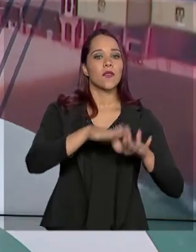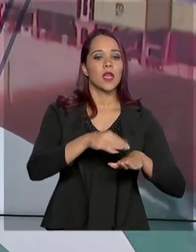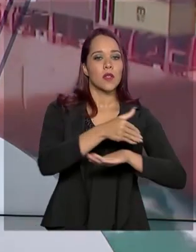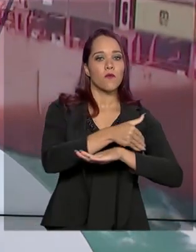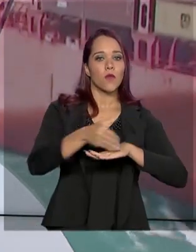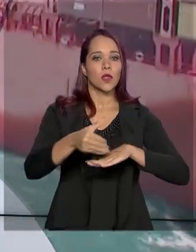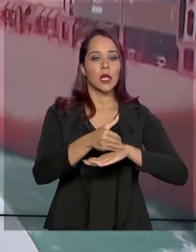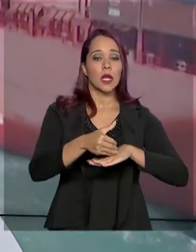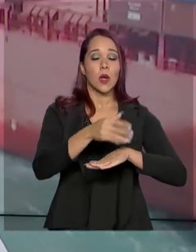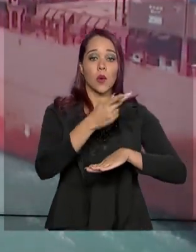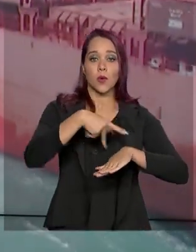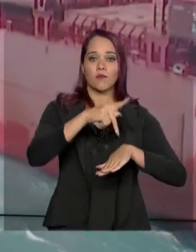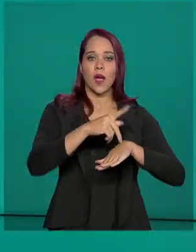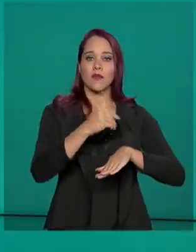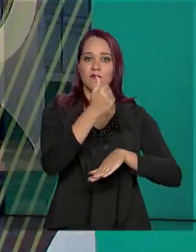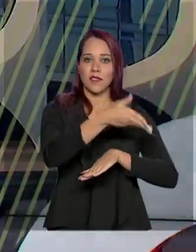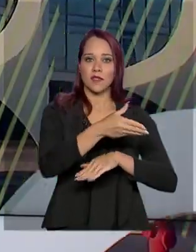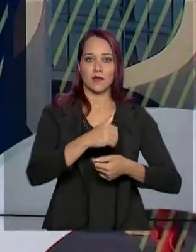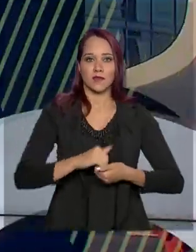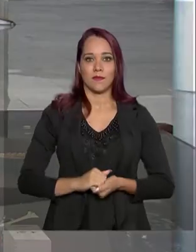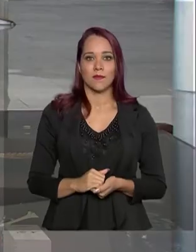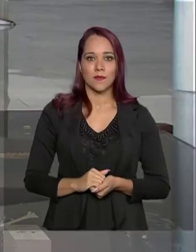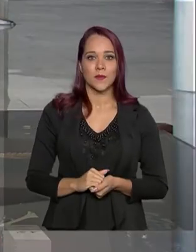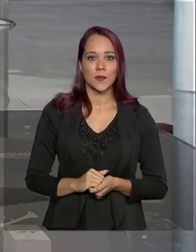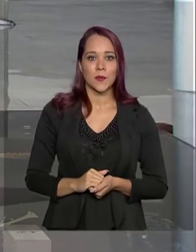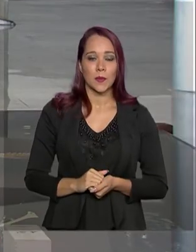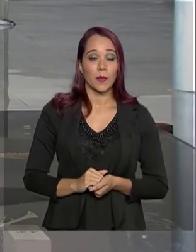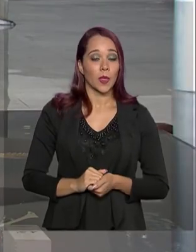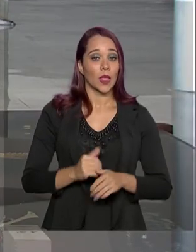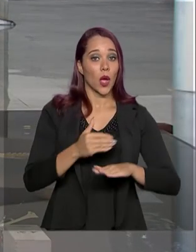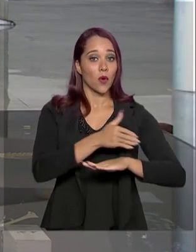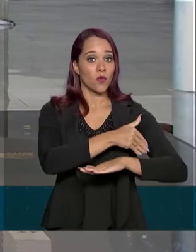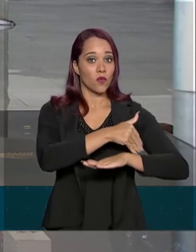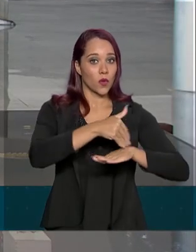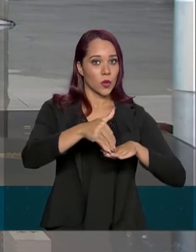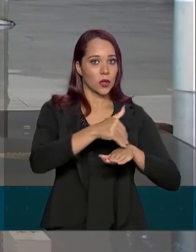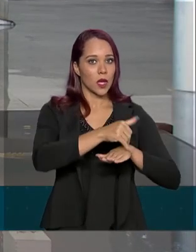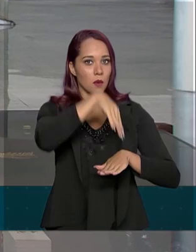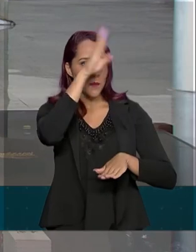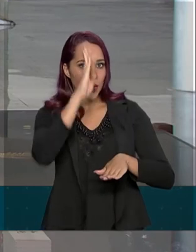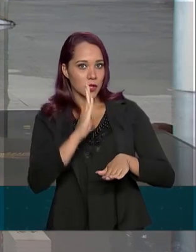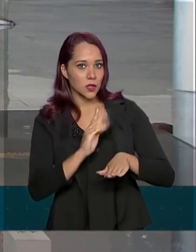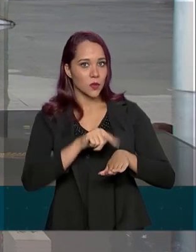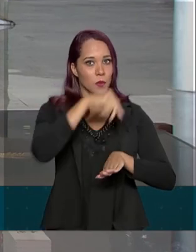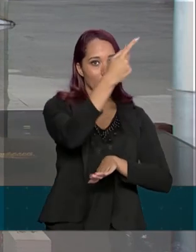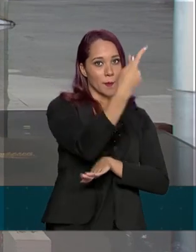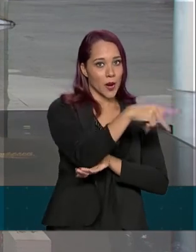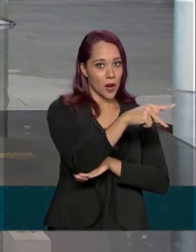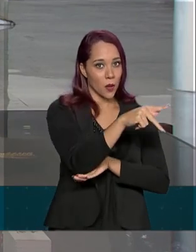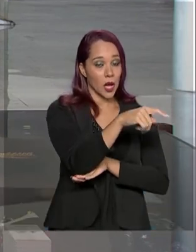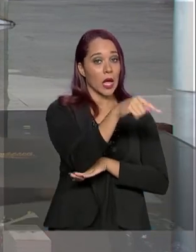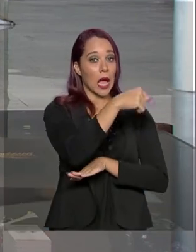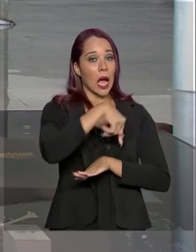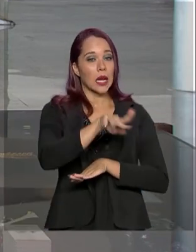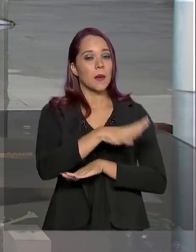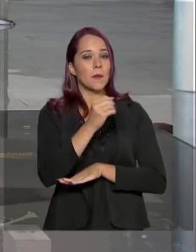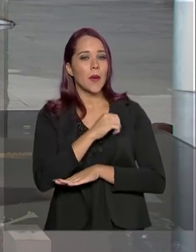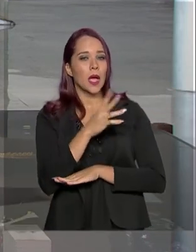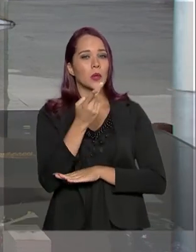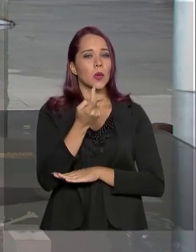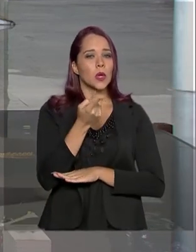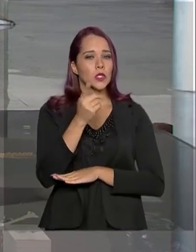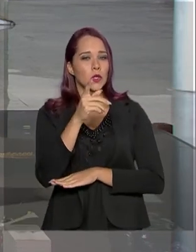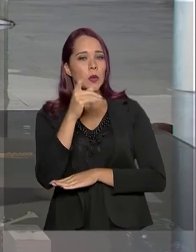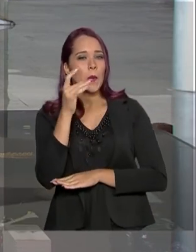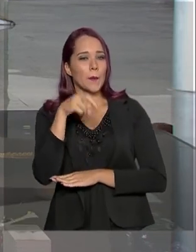fronteira com o país vizinho. A fronteira do Brasil com o Paraguai, ali na região de Mato Grosso do Sul,